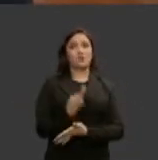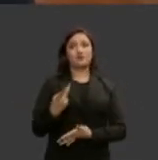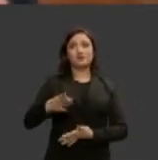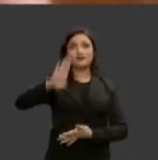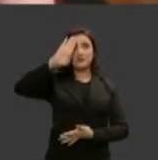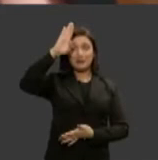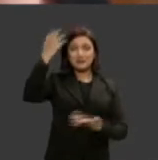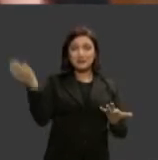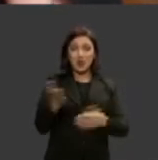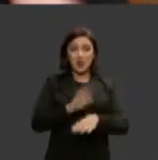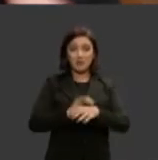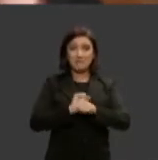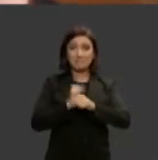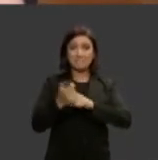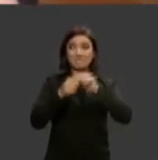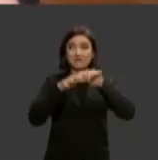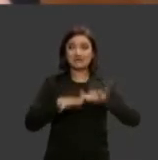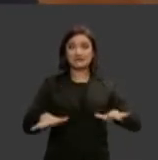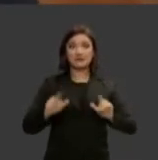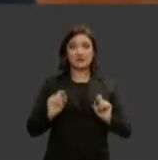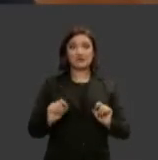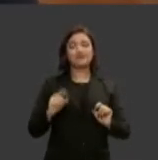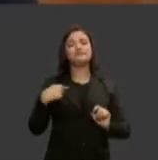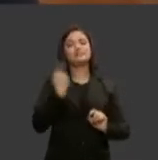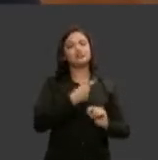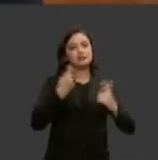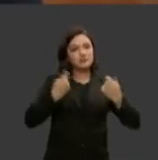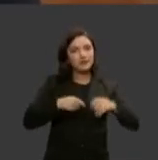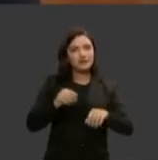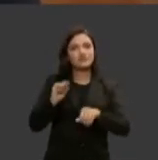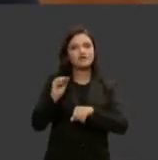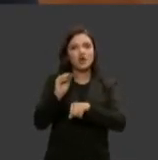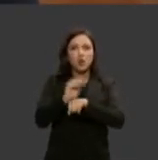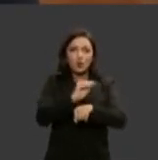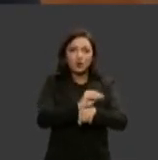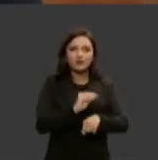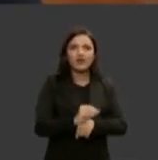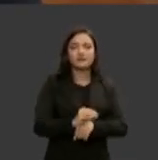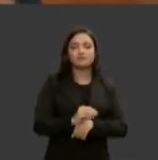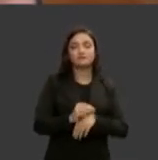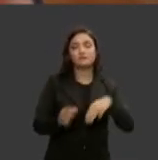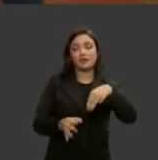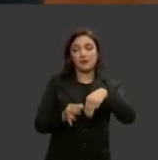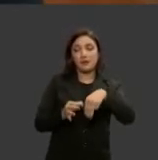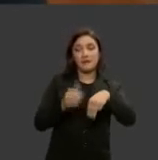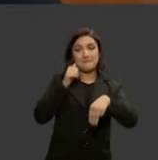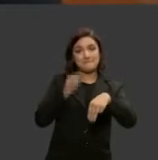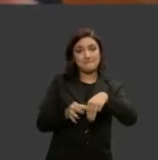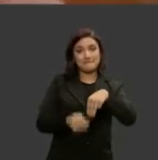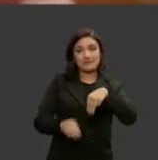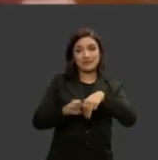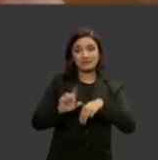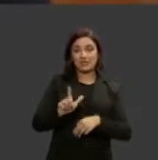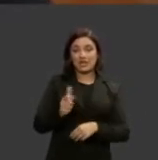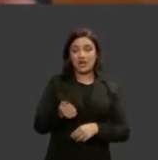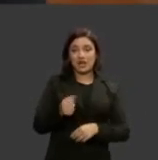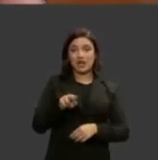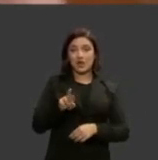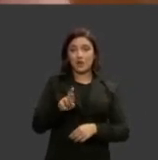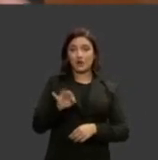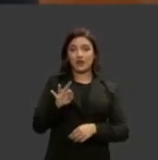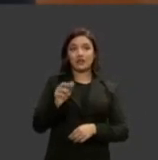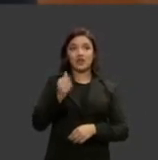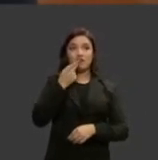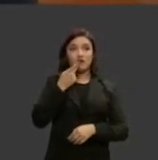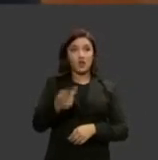agora na pandemia é algo de que a gente tem que cuidar temos que cuidar a ministra Laurita falou isso temos que cuidar é muito